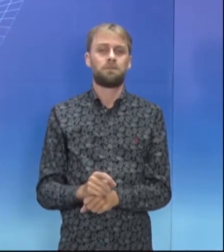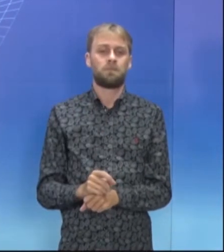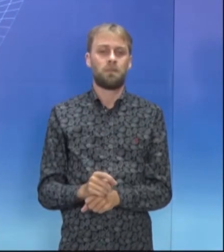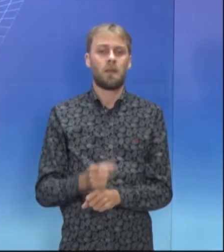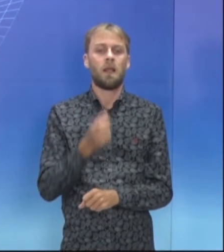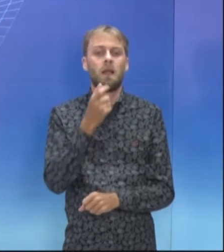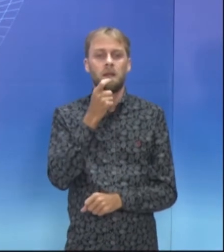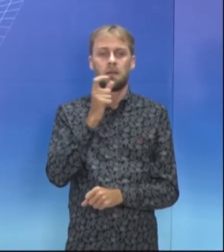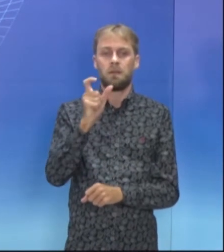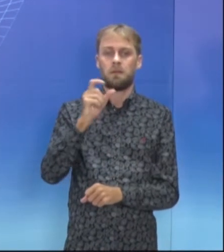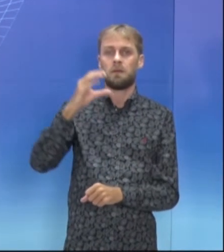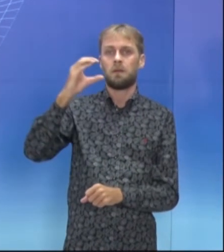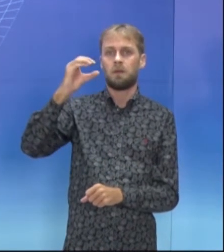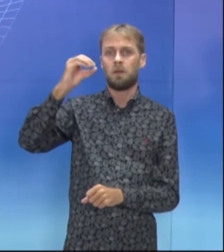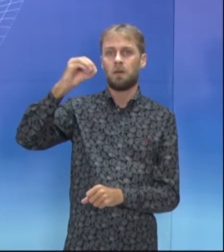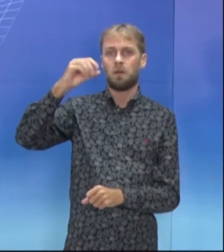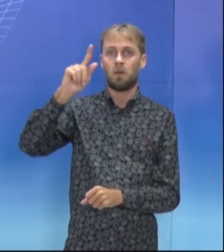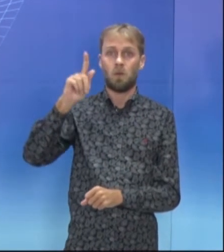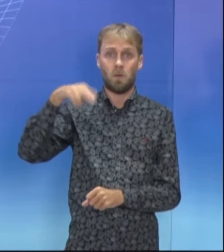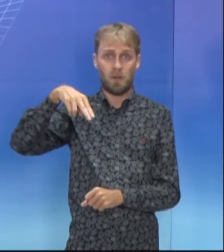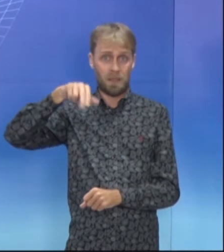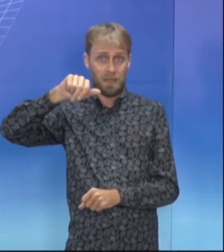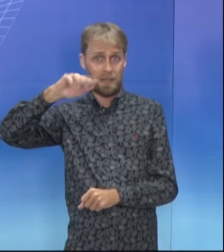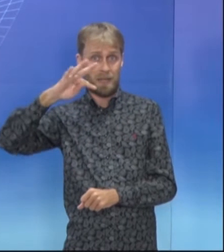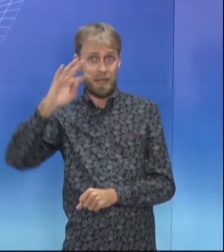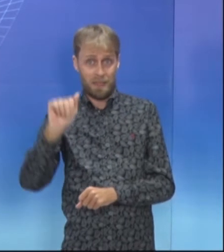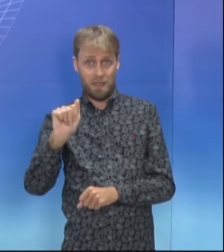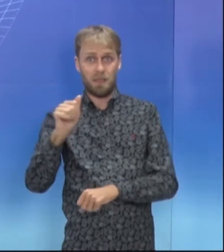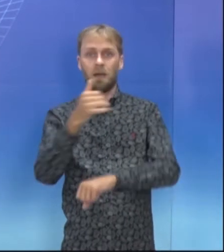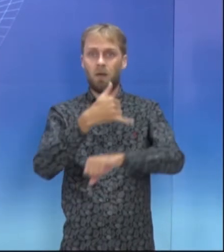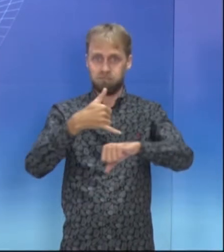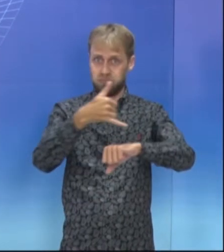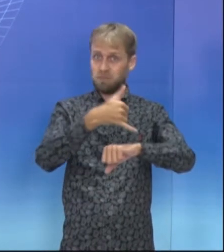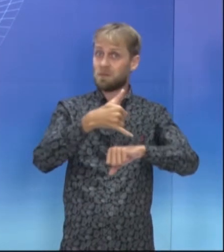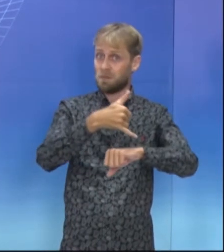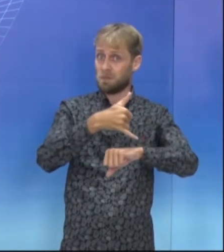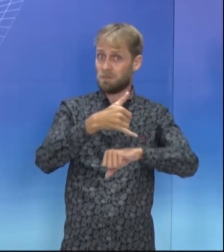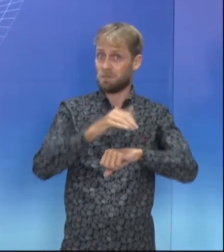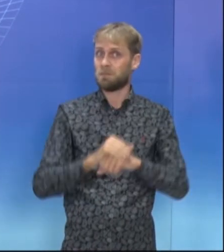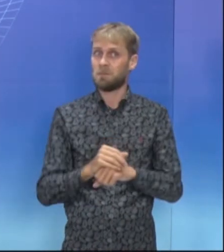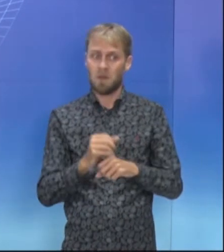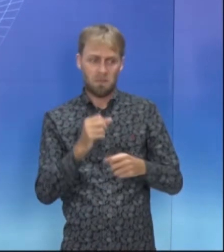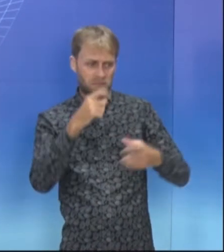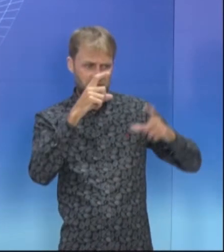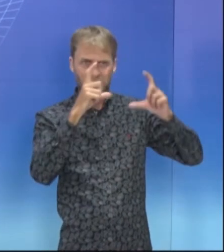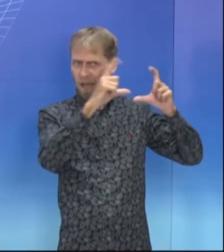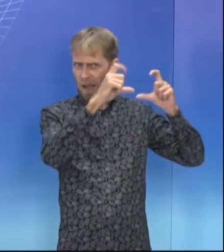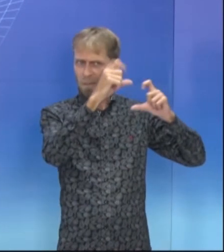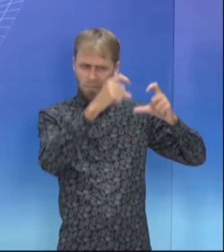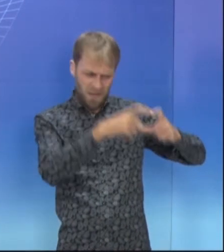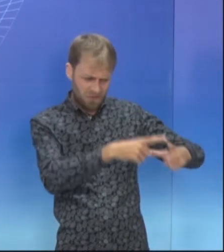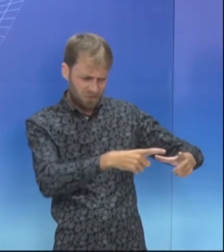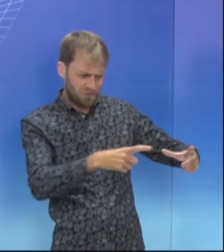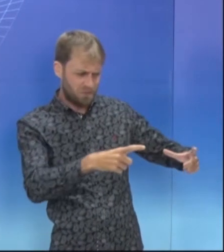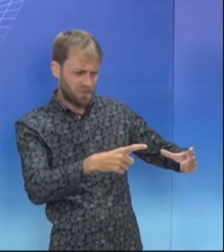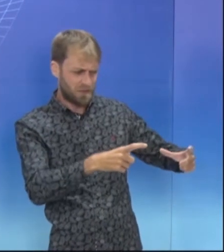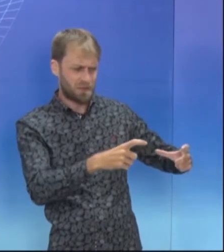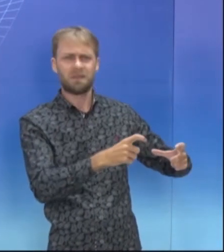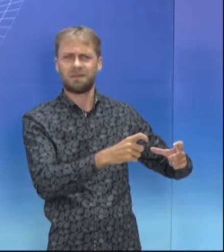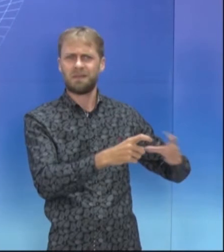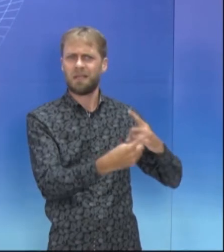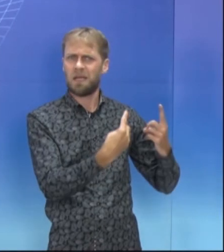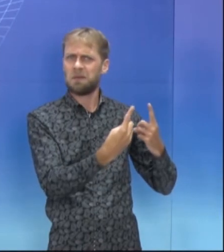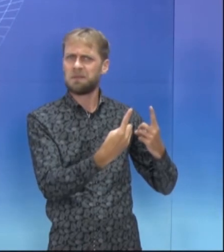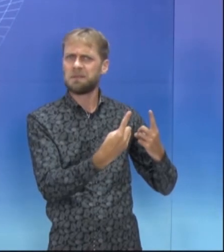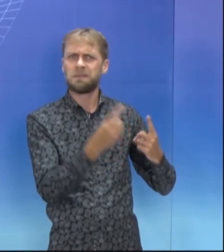que aparecia, a palavra cognato oil, aliada à imagem de óleo no chão, ela pode direcionar e pensar que a alternativa correta é a B. Vamos